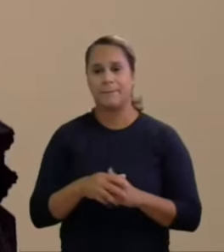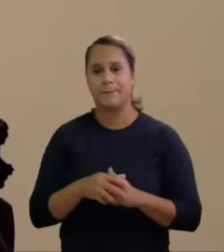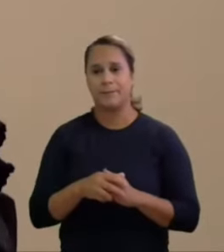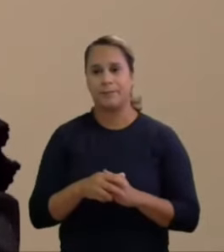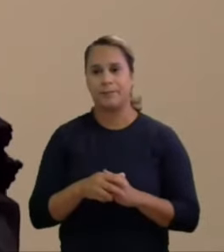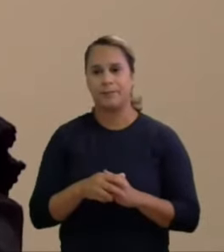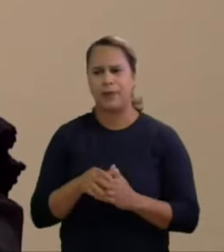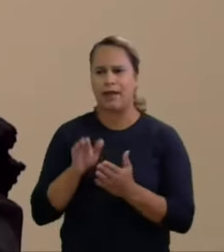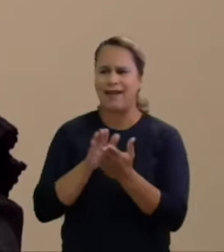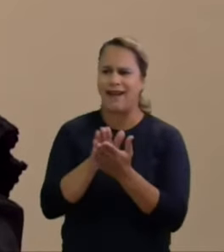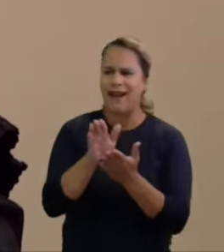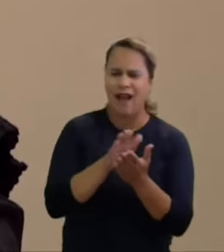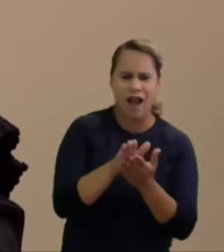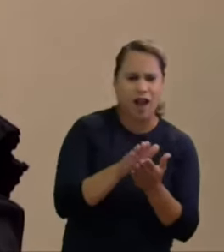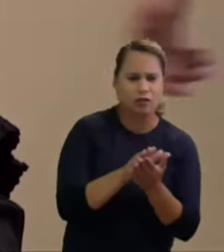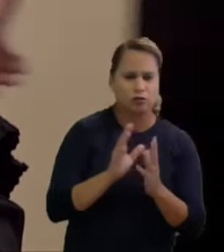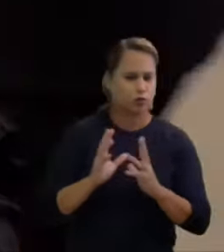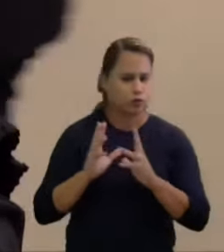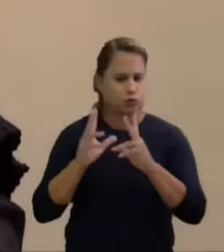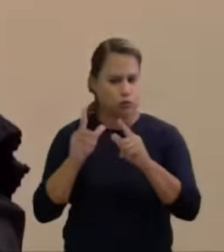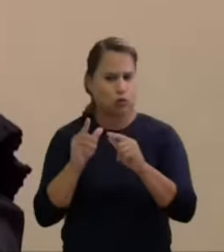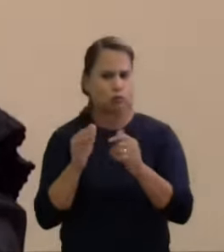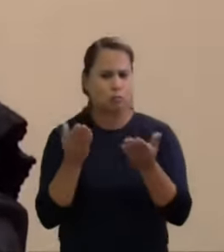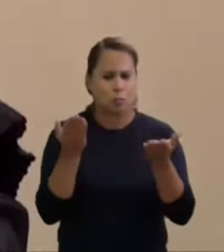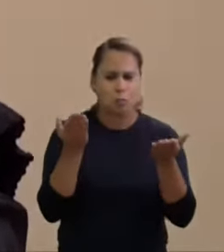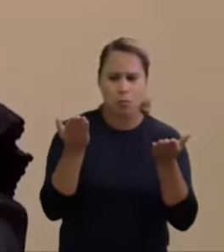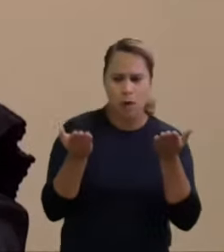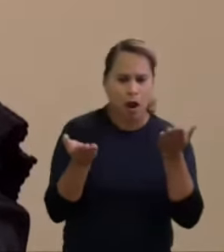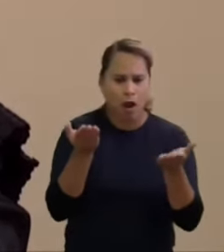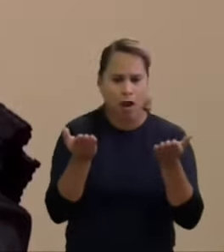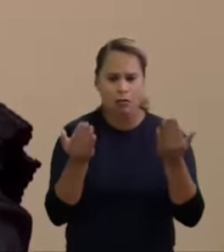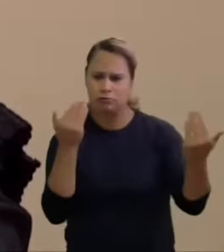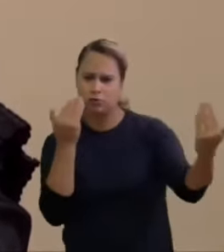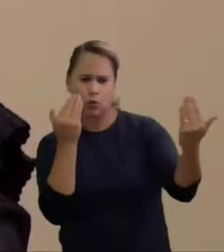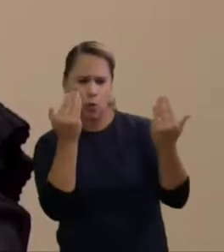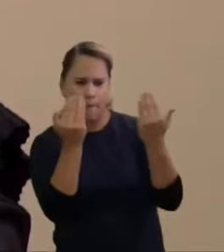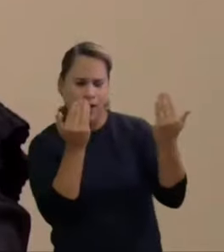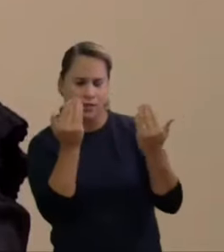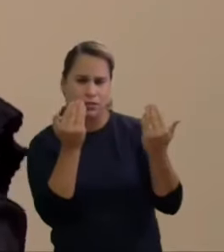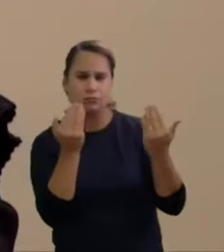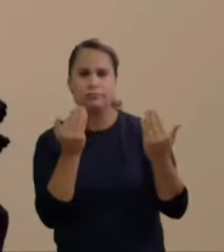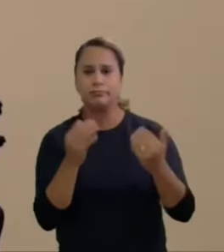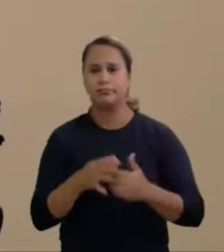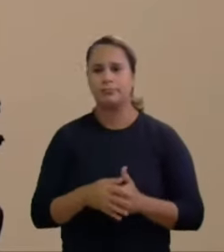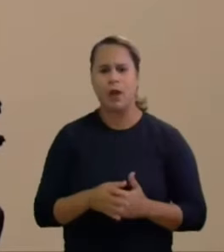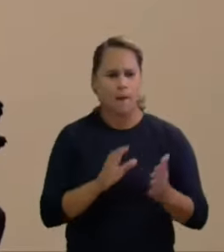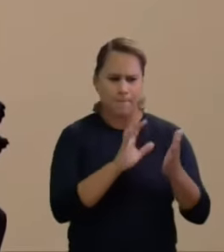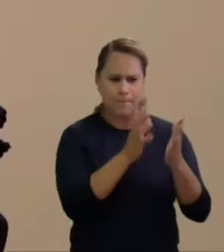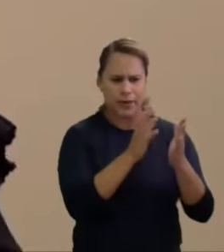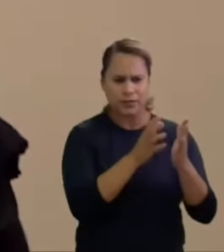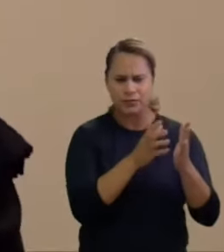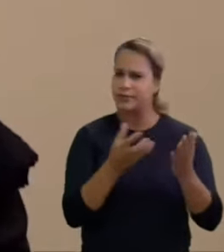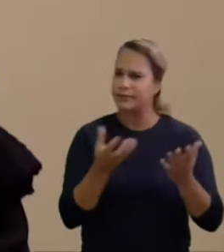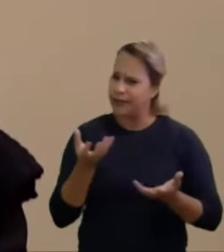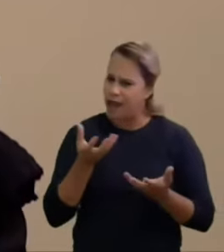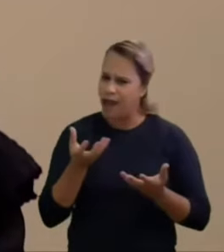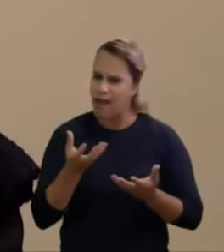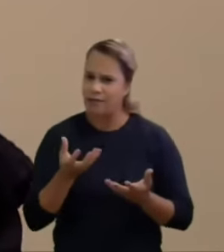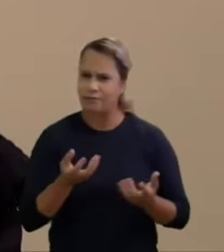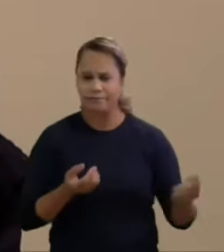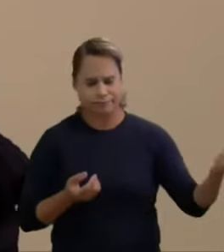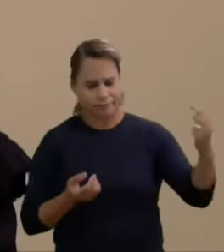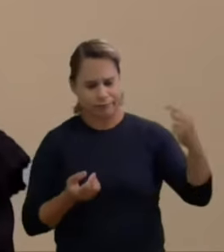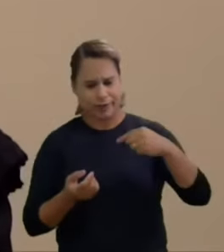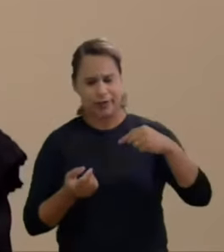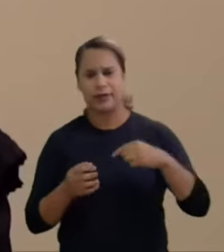para fins de comparação que reduziria, inclusive, a autonomia partidária. Imagine, tem certeza que os partidos querem vir aqui na justiça eleitoral, submeter ao